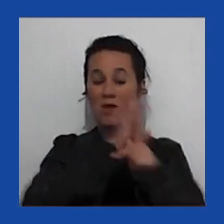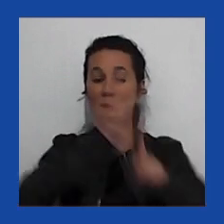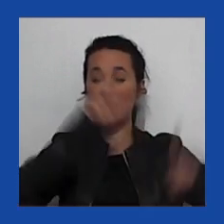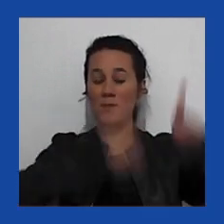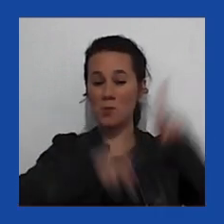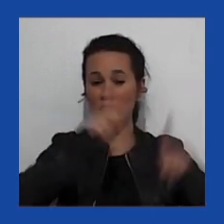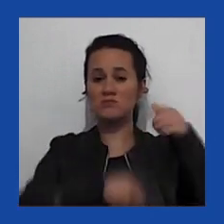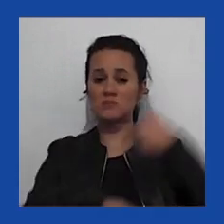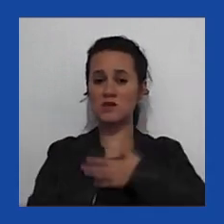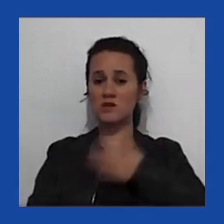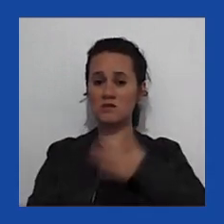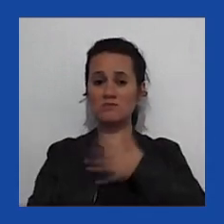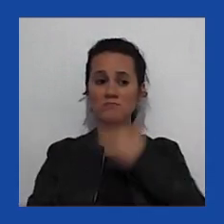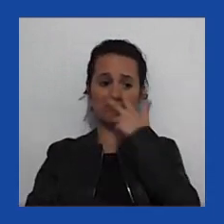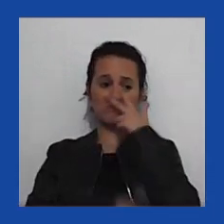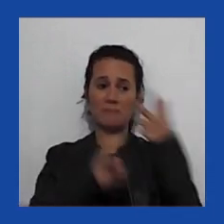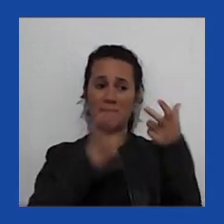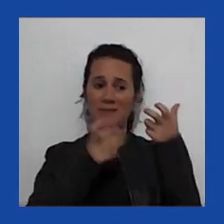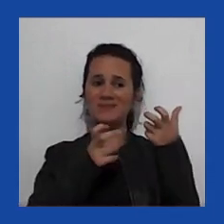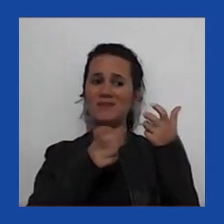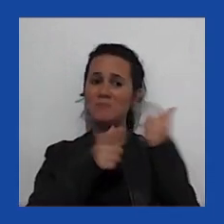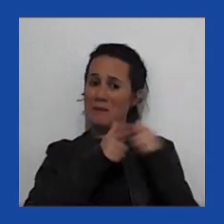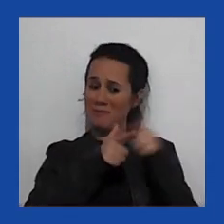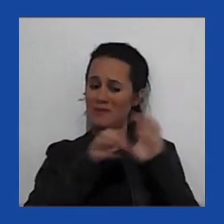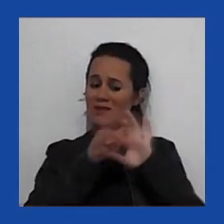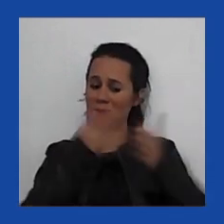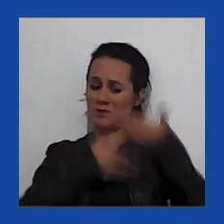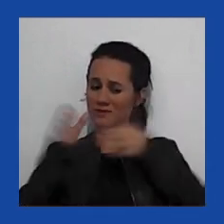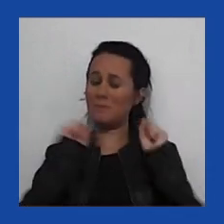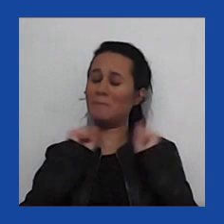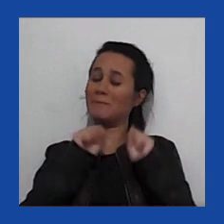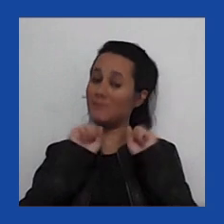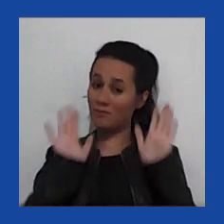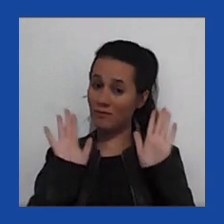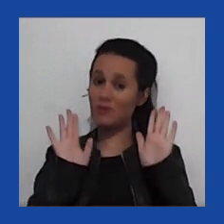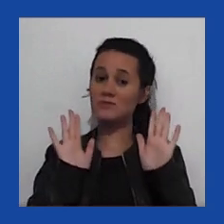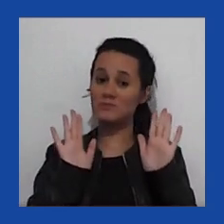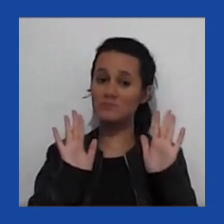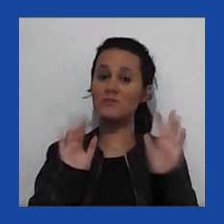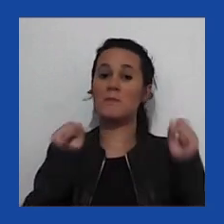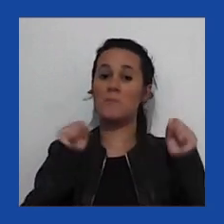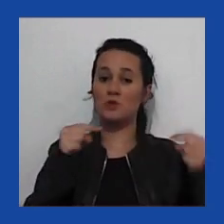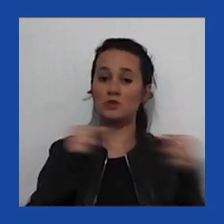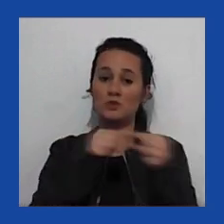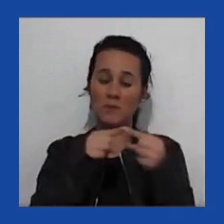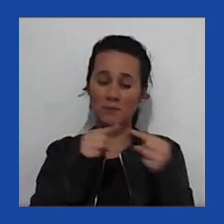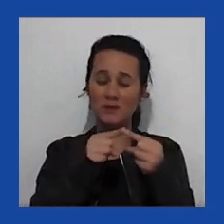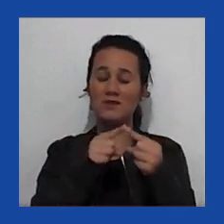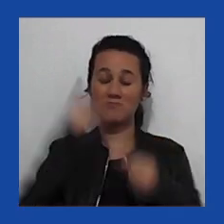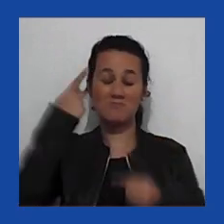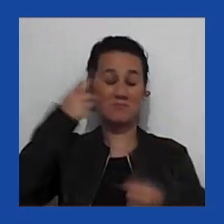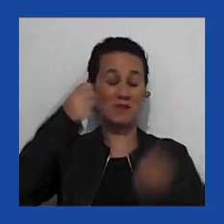que para mim é problemático para a democracia. E isso é elemento antidemocrático na fala deles.